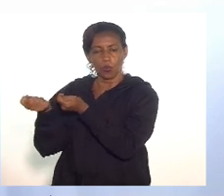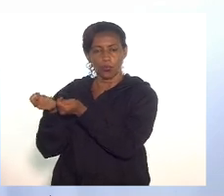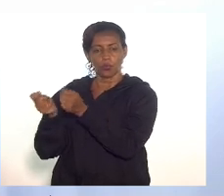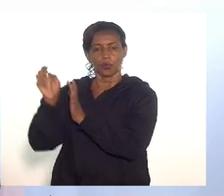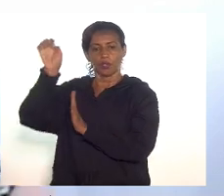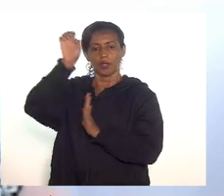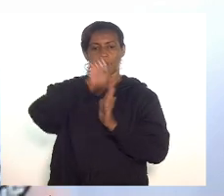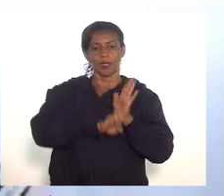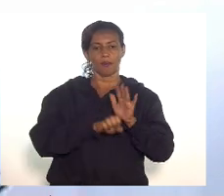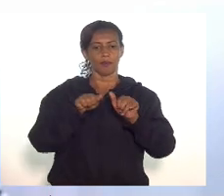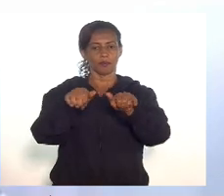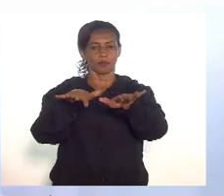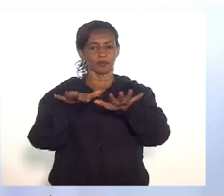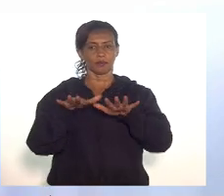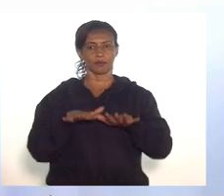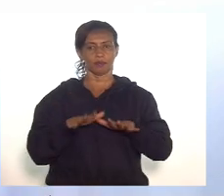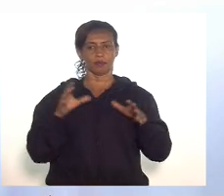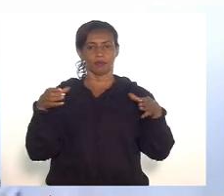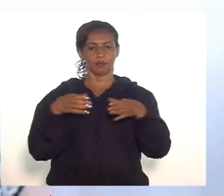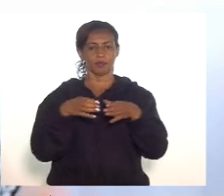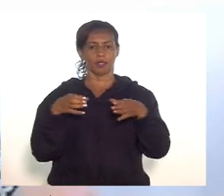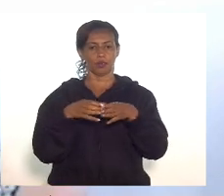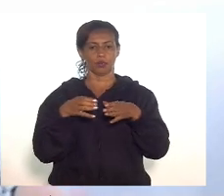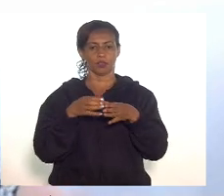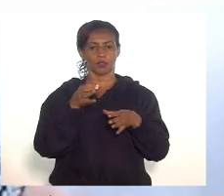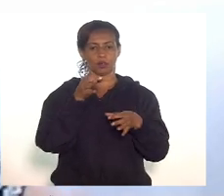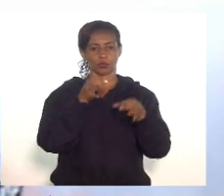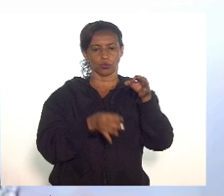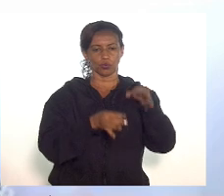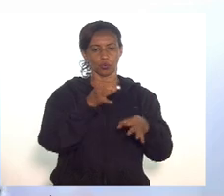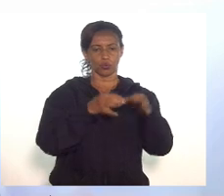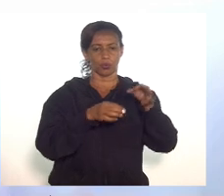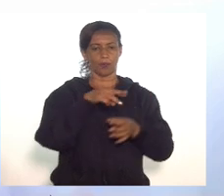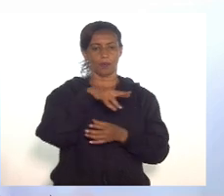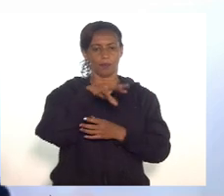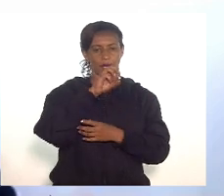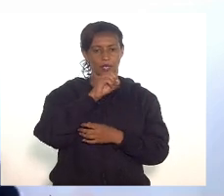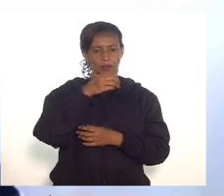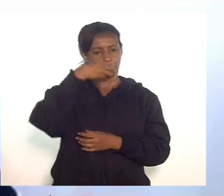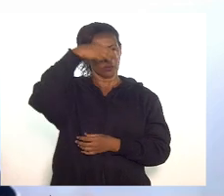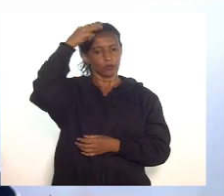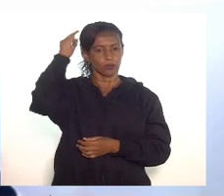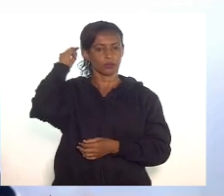emendas de plenário. Pera a comissão de Constituição e Justiça, deputado Marcio Pacheco.